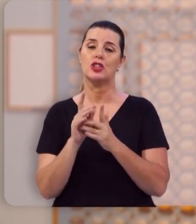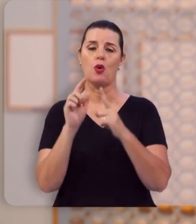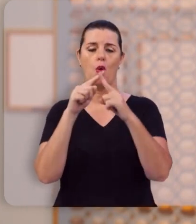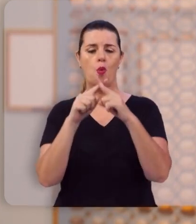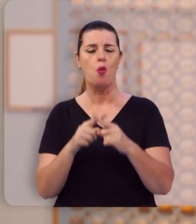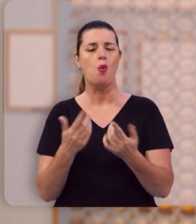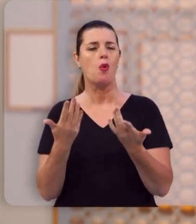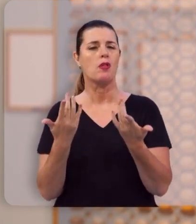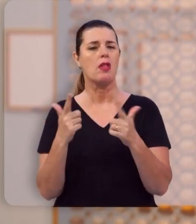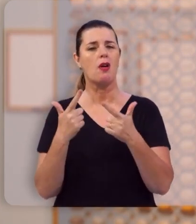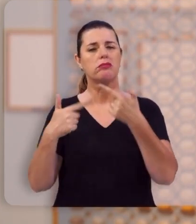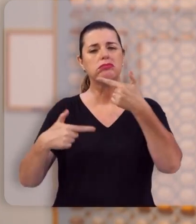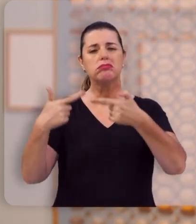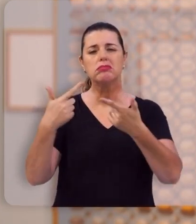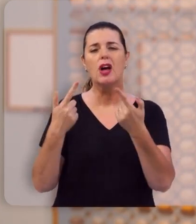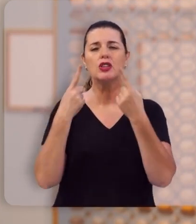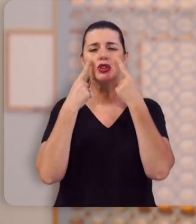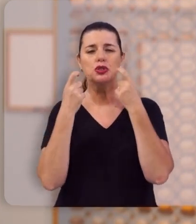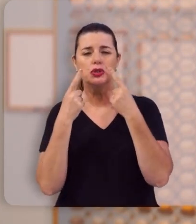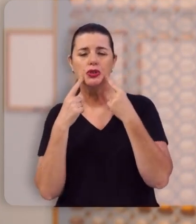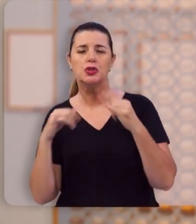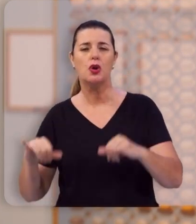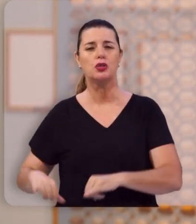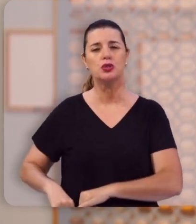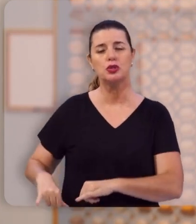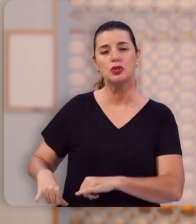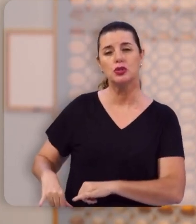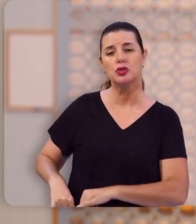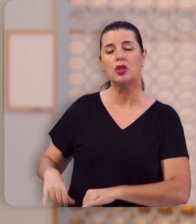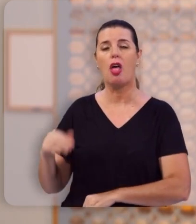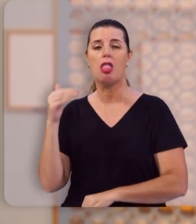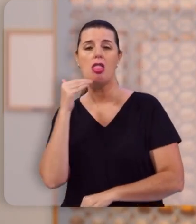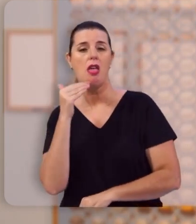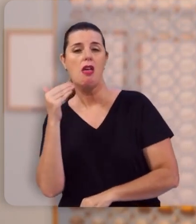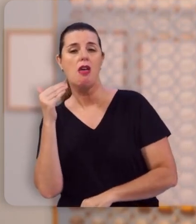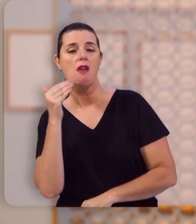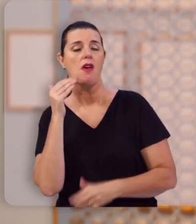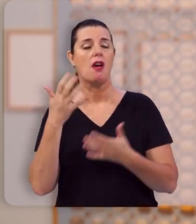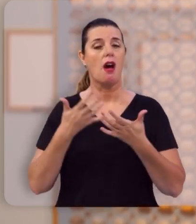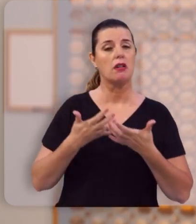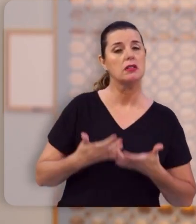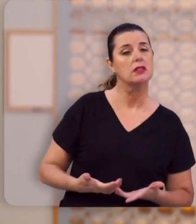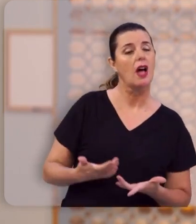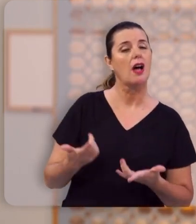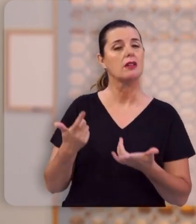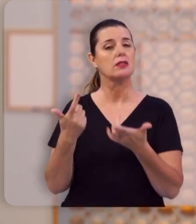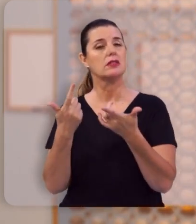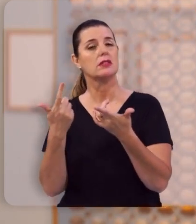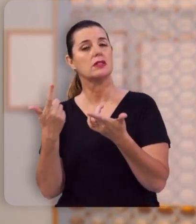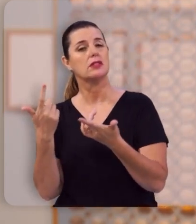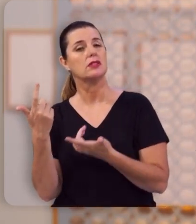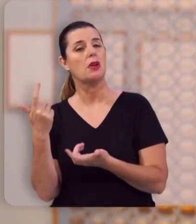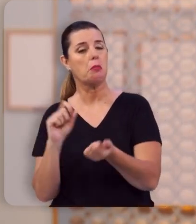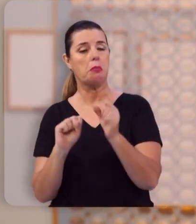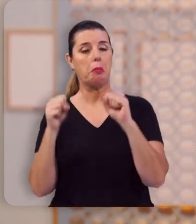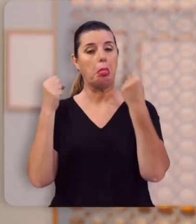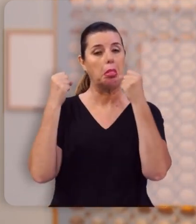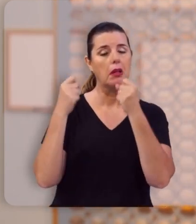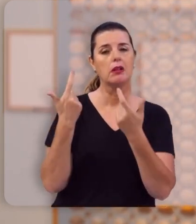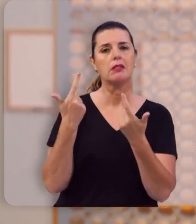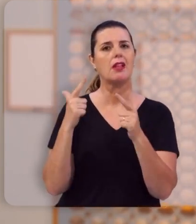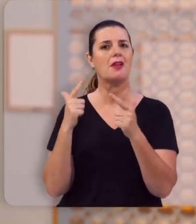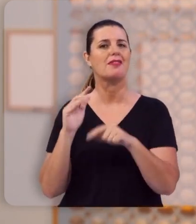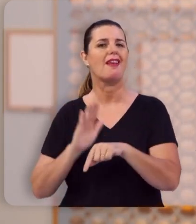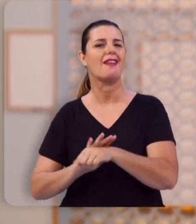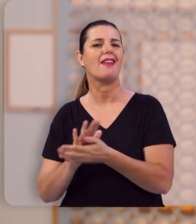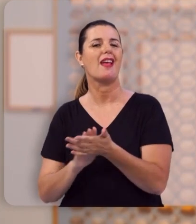choro, sem lágrima, sem dor, sem luto, sem defeito físico, sem cansaço, sem fadiga, sem estresse. Vai ser